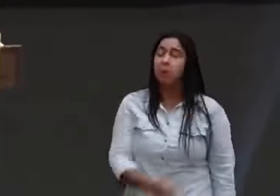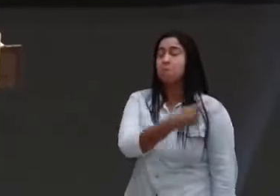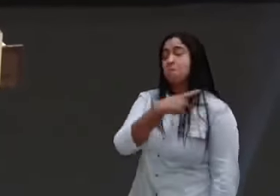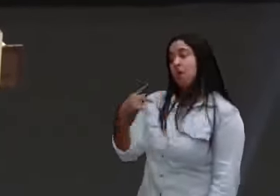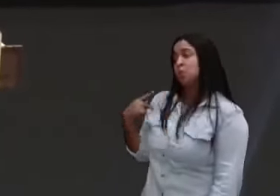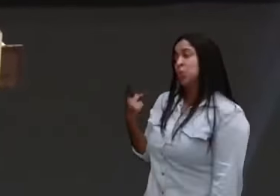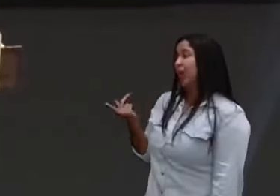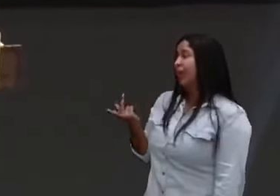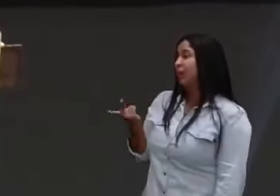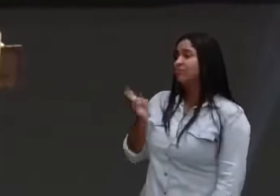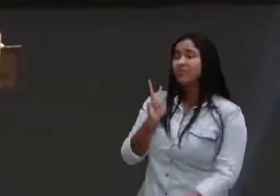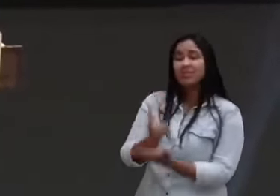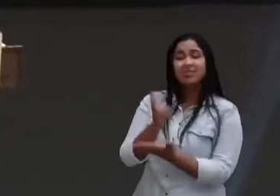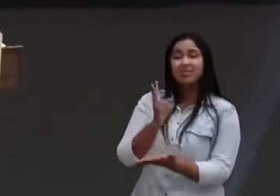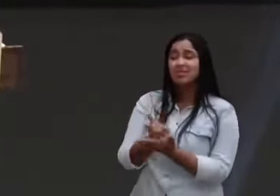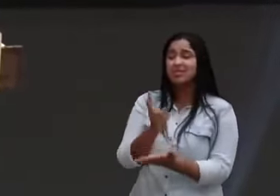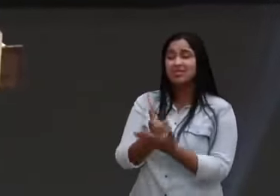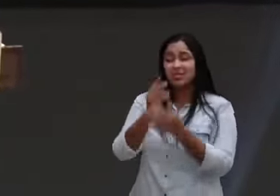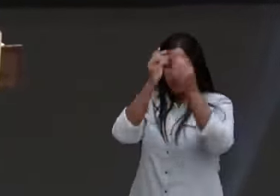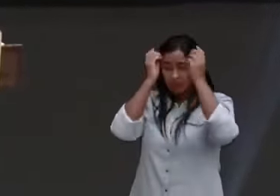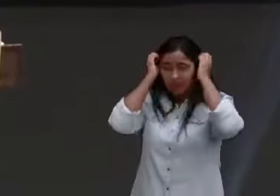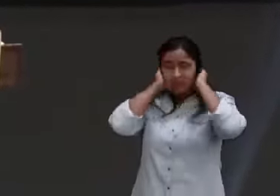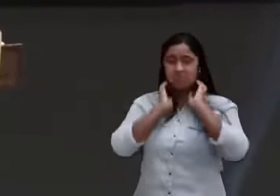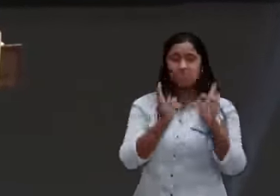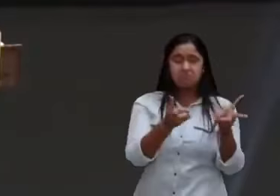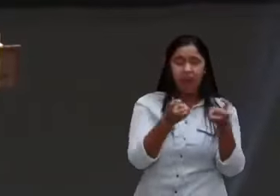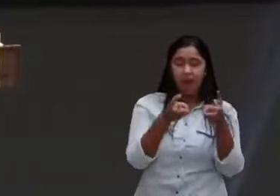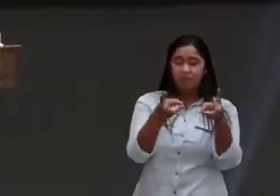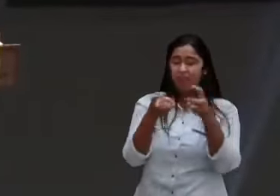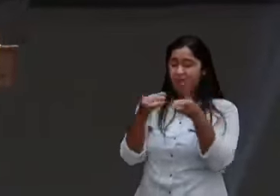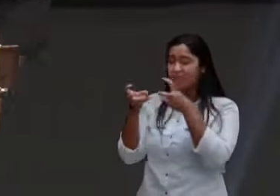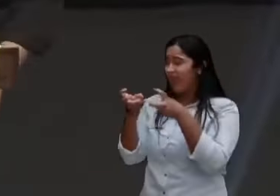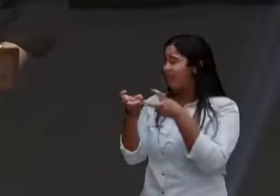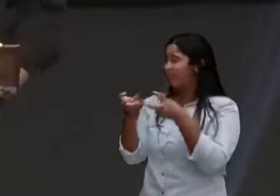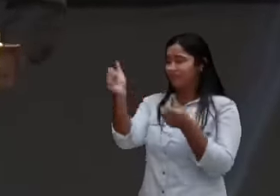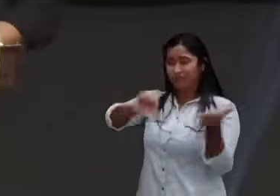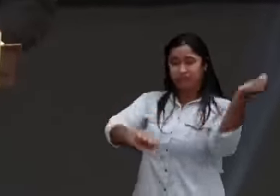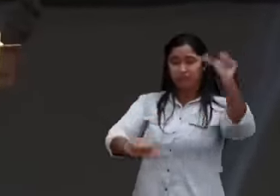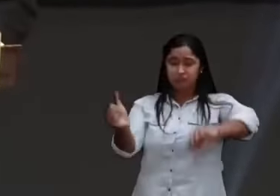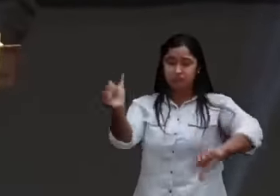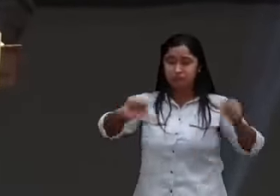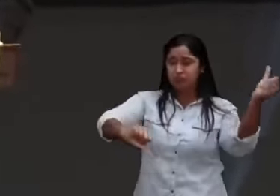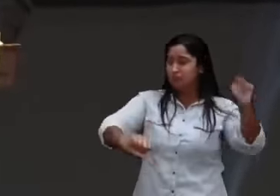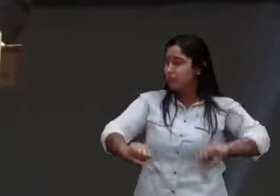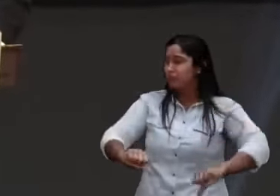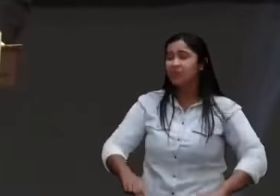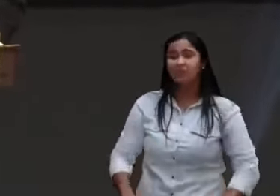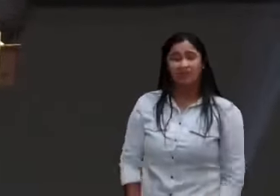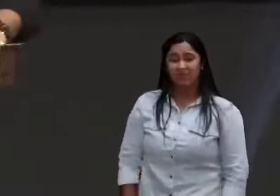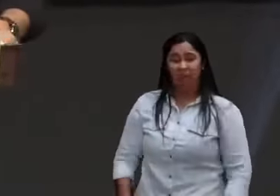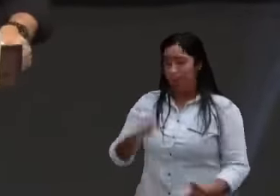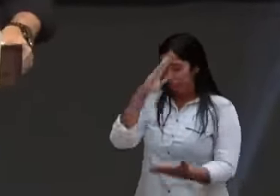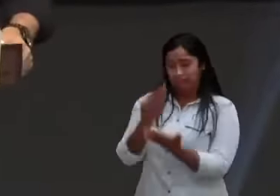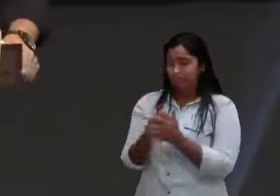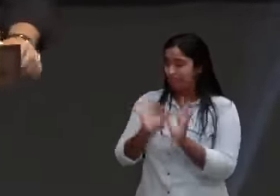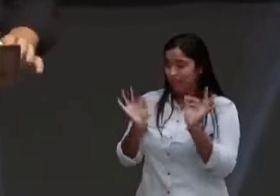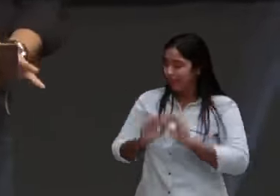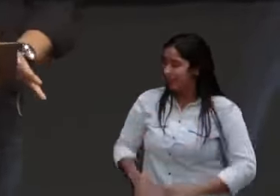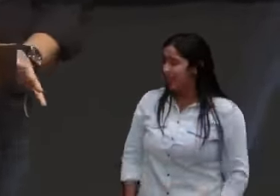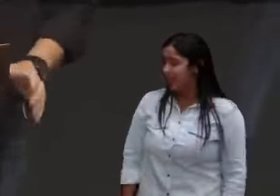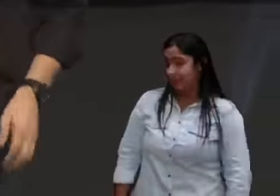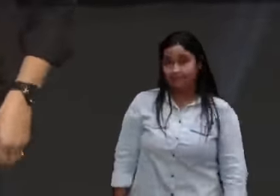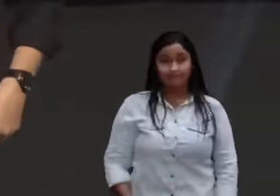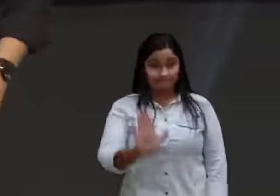que eu estou meio desacreditado. É no versículo 10, o salmista diz assim, é bem interessante o ele diz,